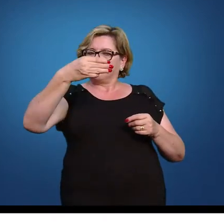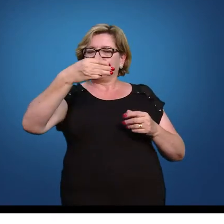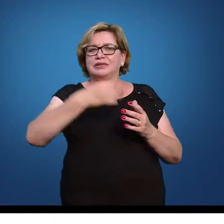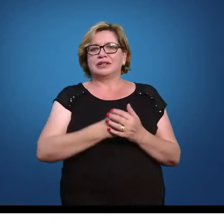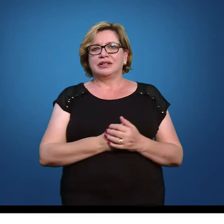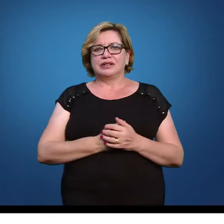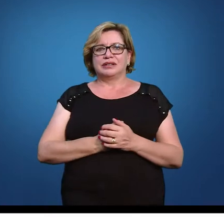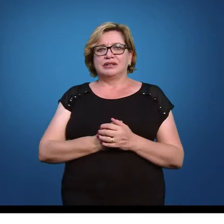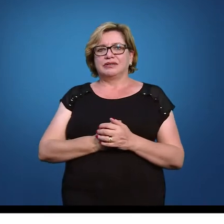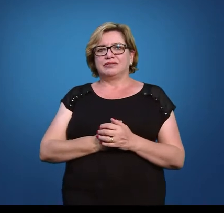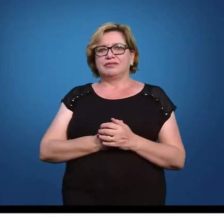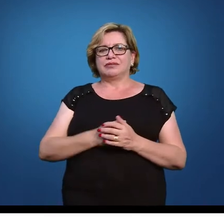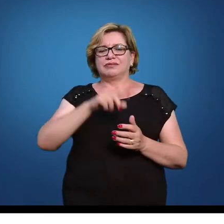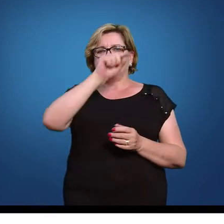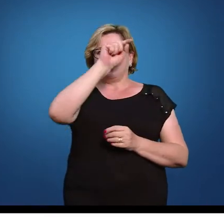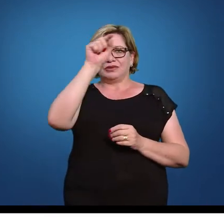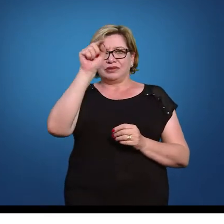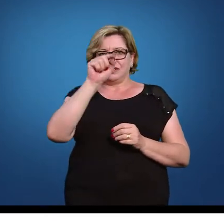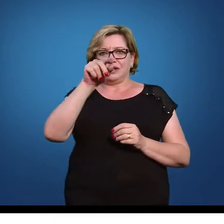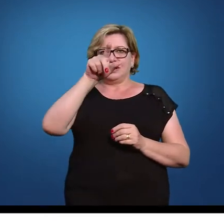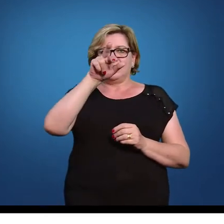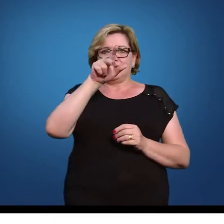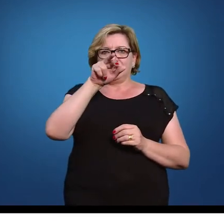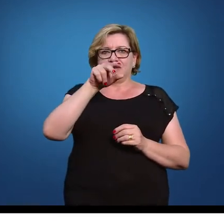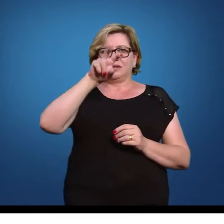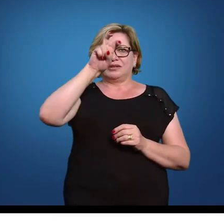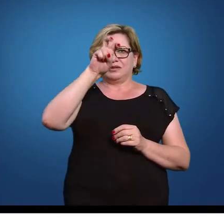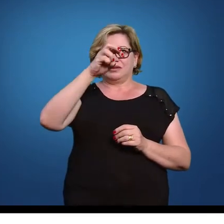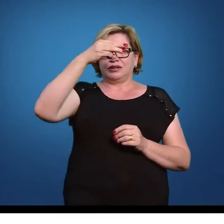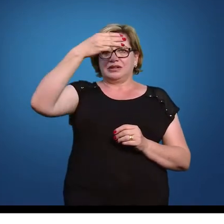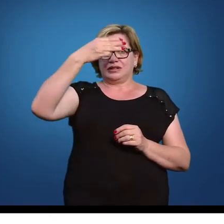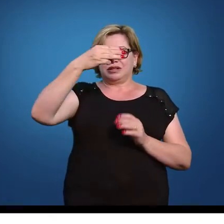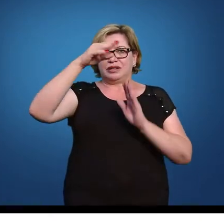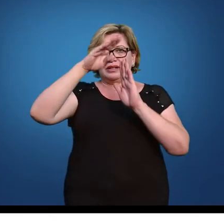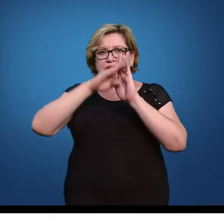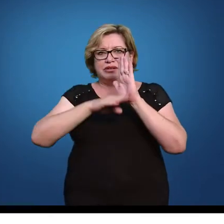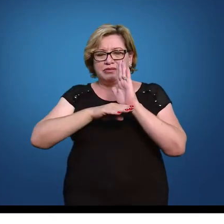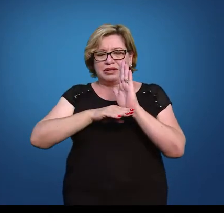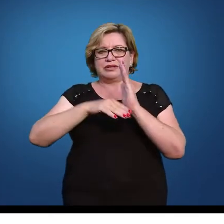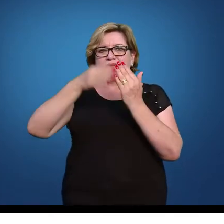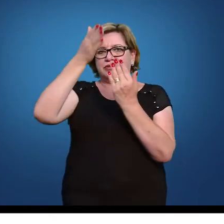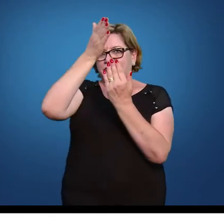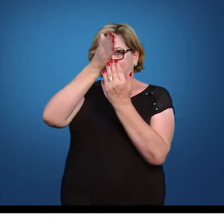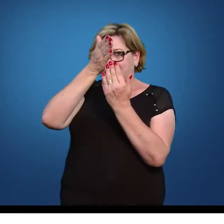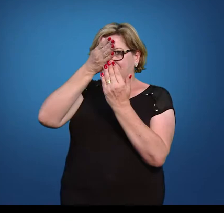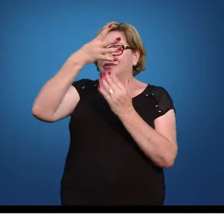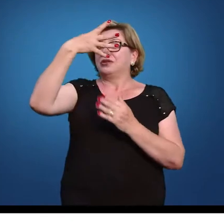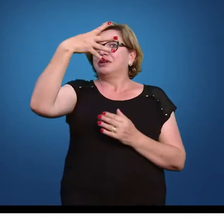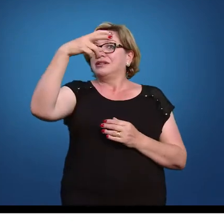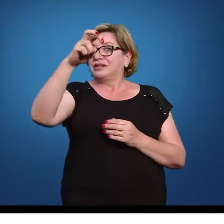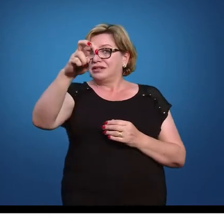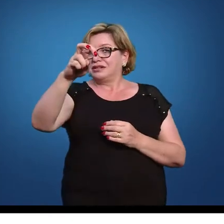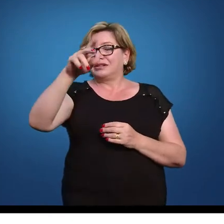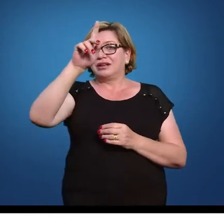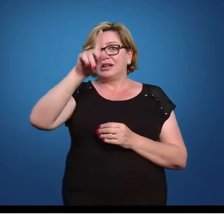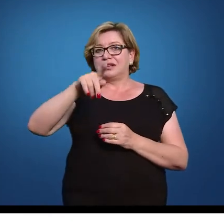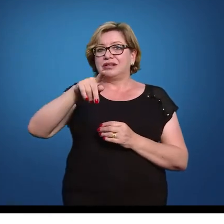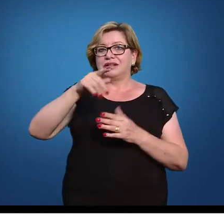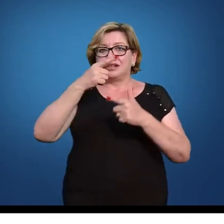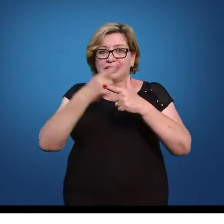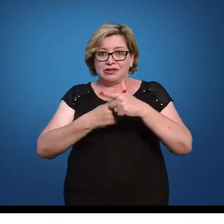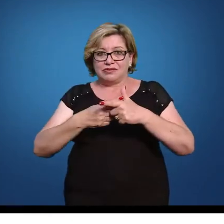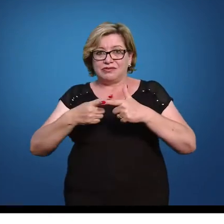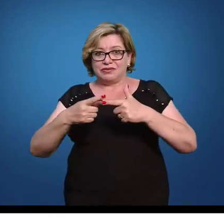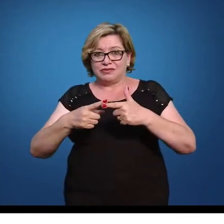então eu vou ter z igual 53 menos média 45 tudo isso